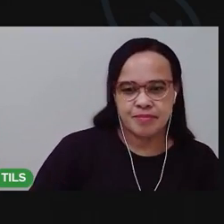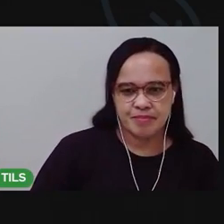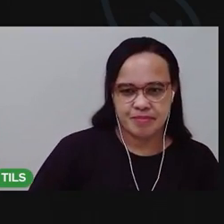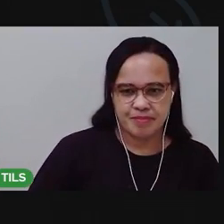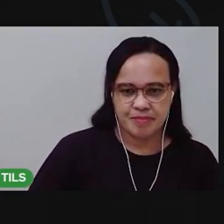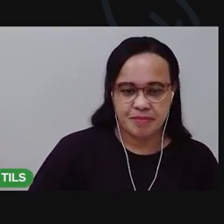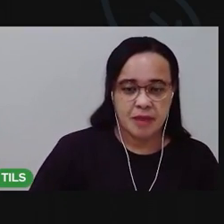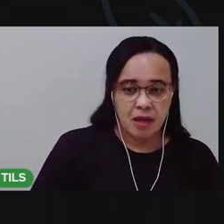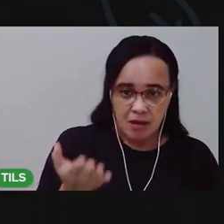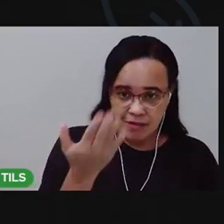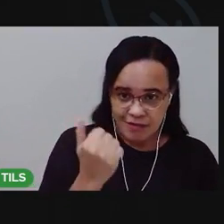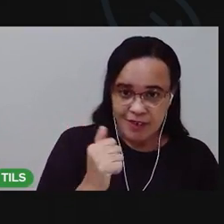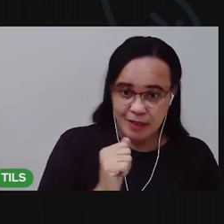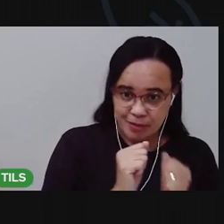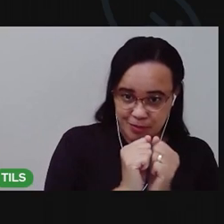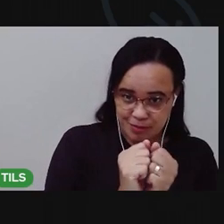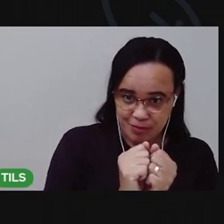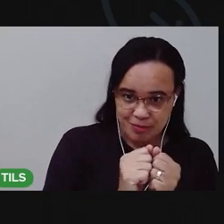Vamos começar.